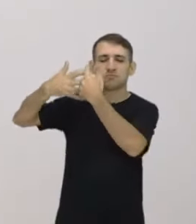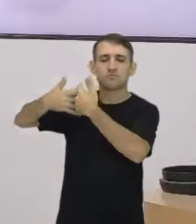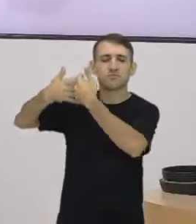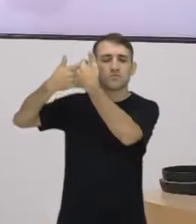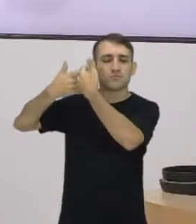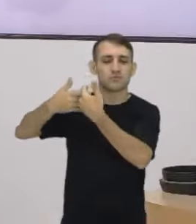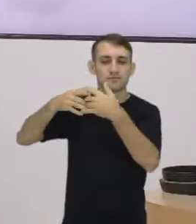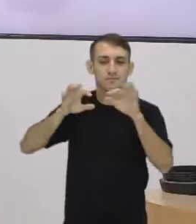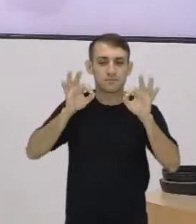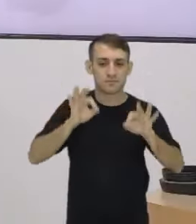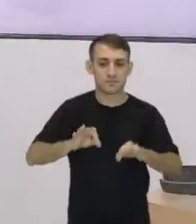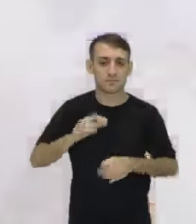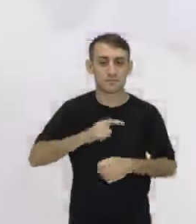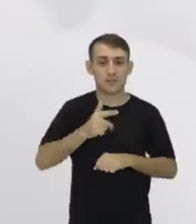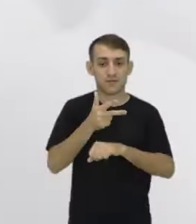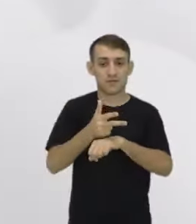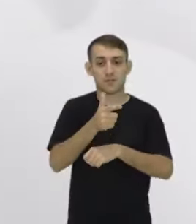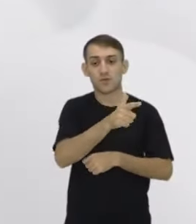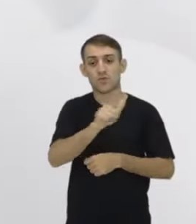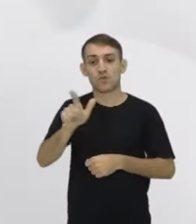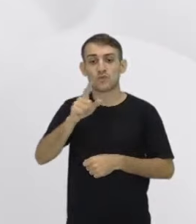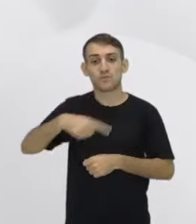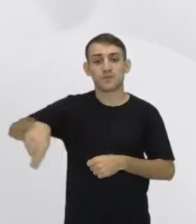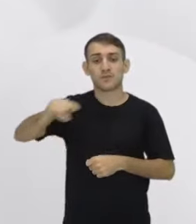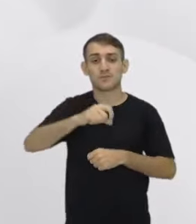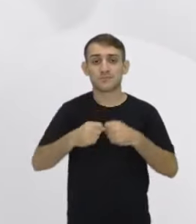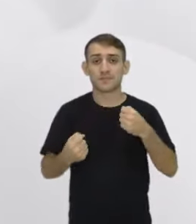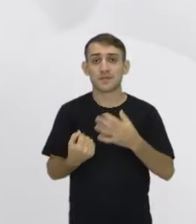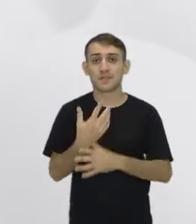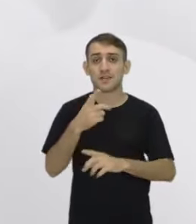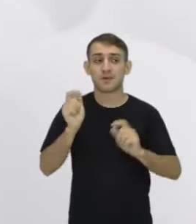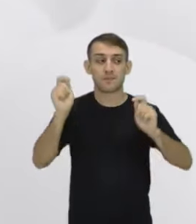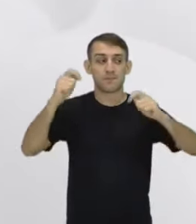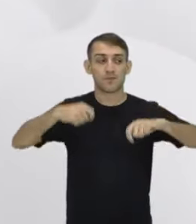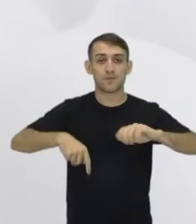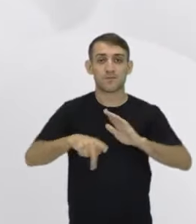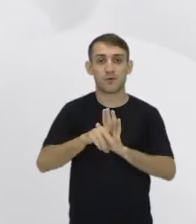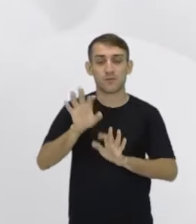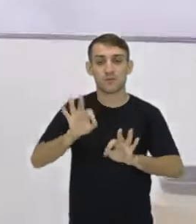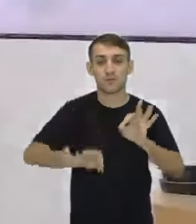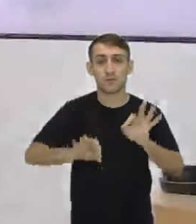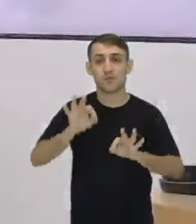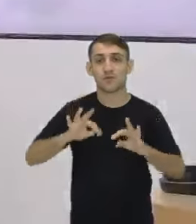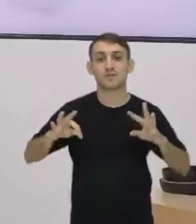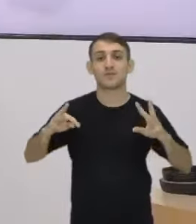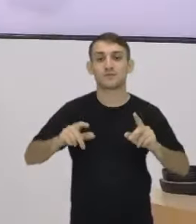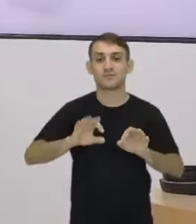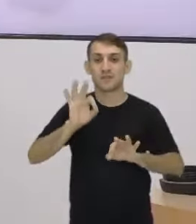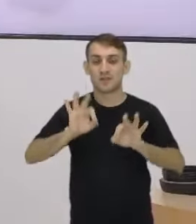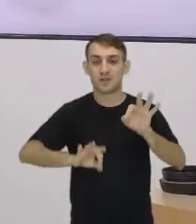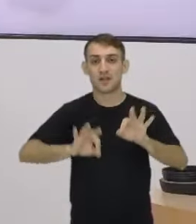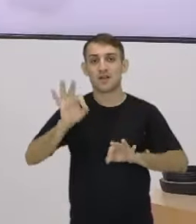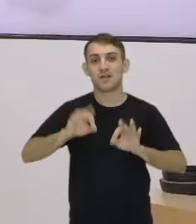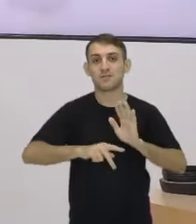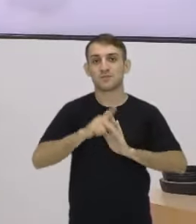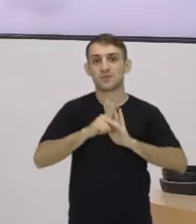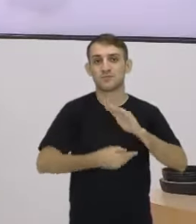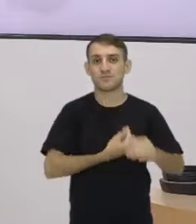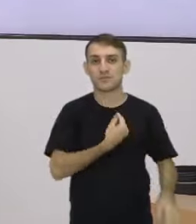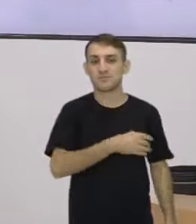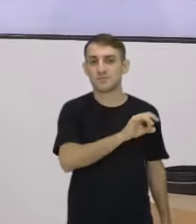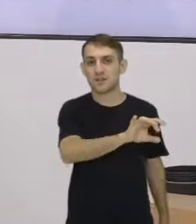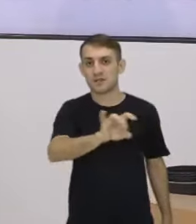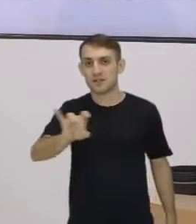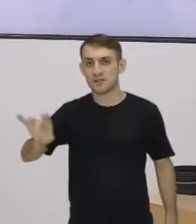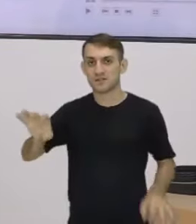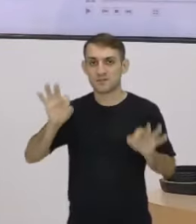Muito bem. Temos mais um vídeo agora pra vocês criarem mais uma possibilidade de organização na construção do projeto de vida de cada um de